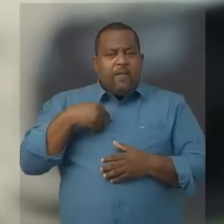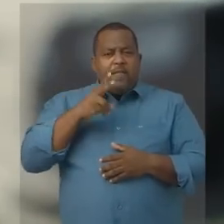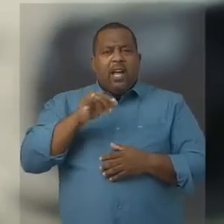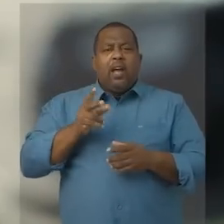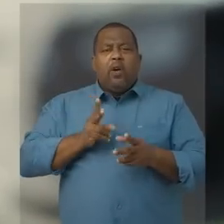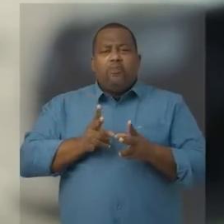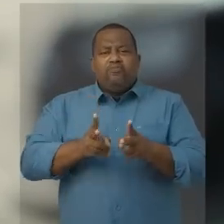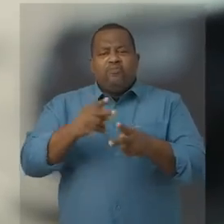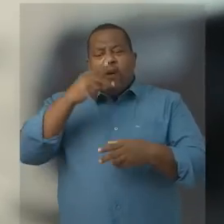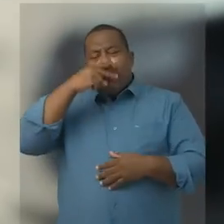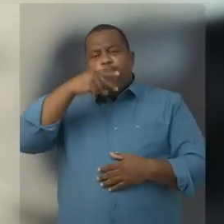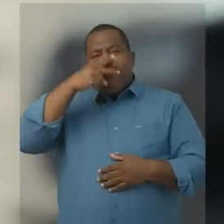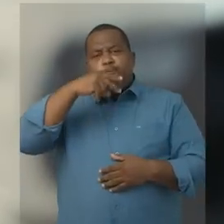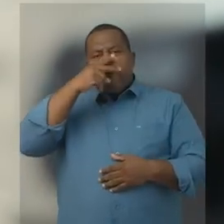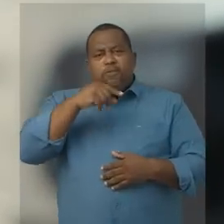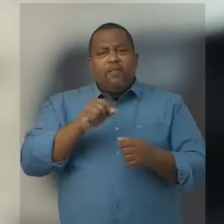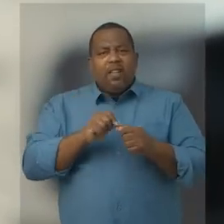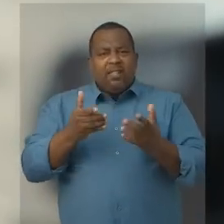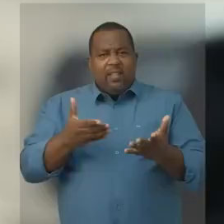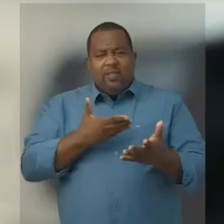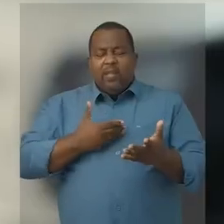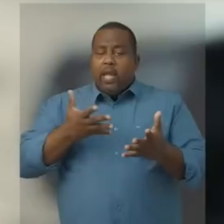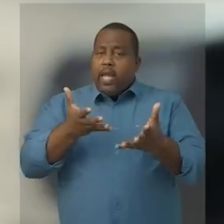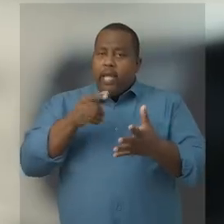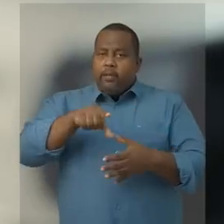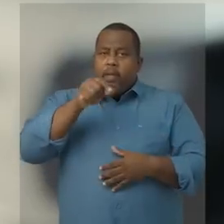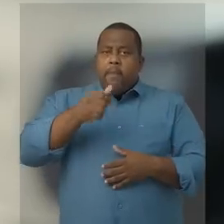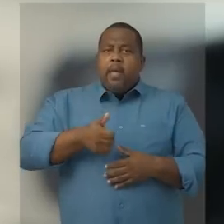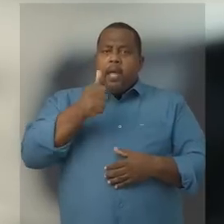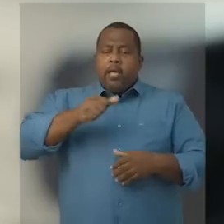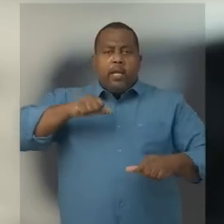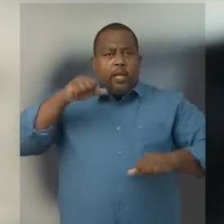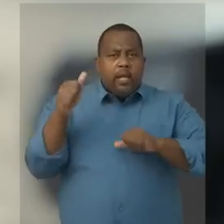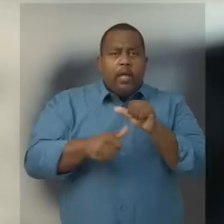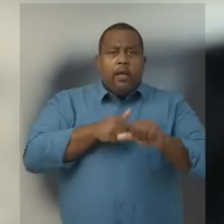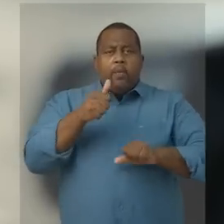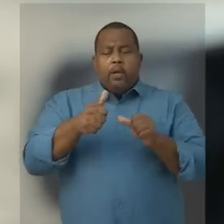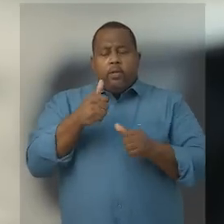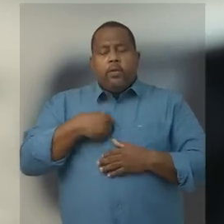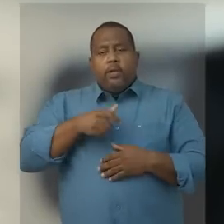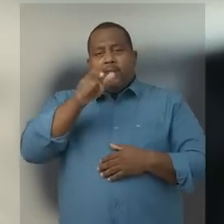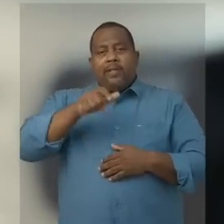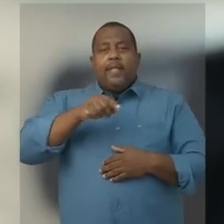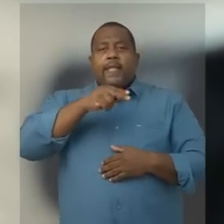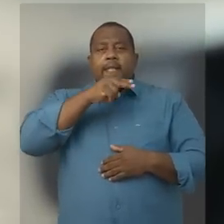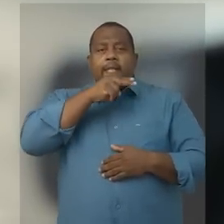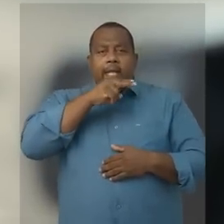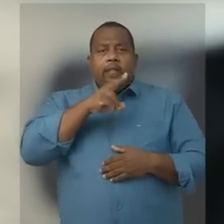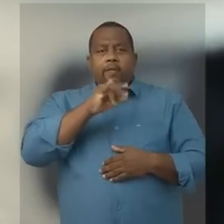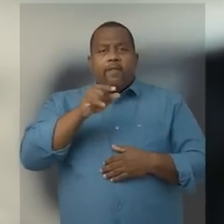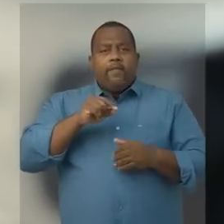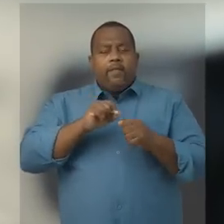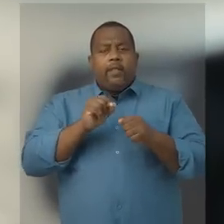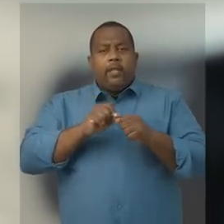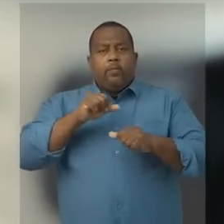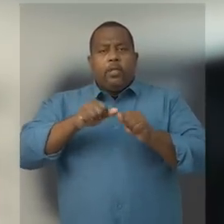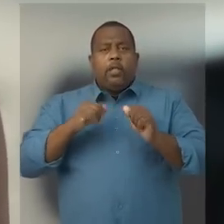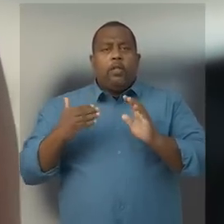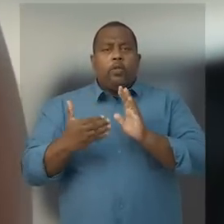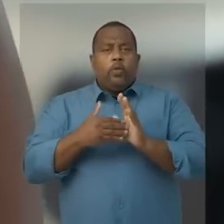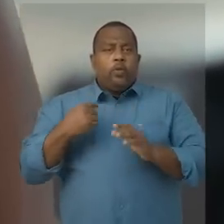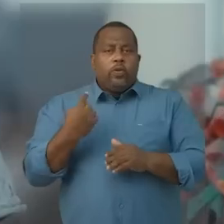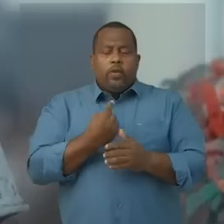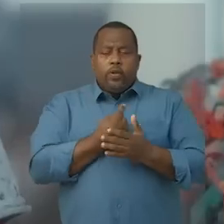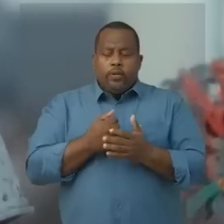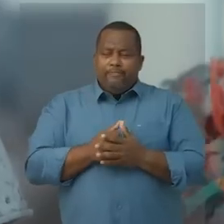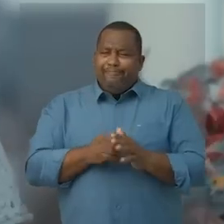continuidade do que já vim fazendo, né? Então, a quer melhoria. A gente quer renovação. Então, a ACM Neto para fazer uma mudança para